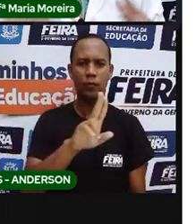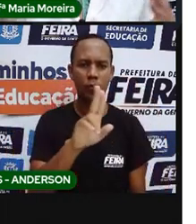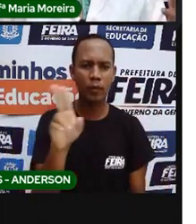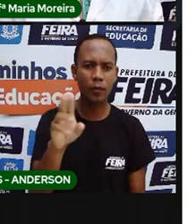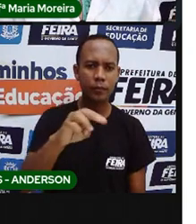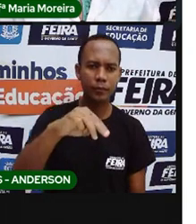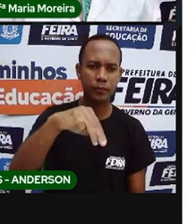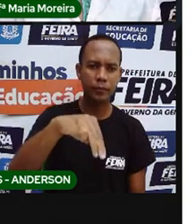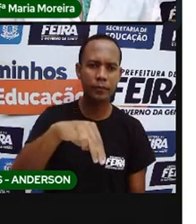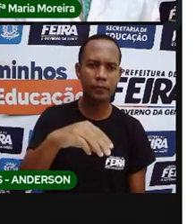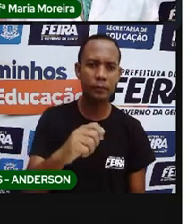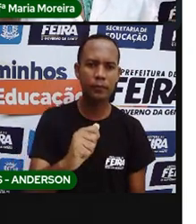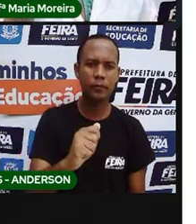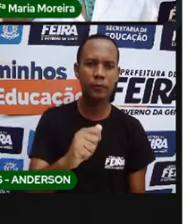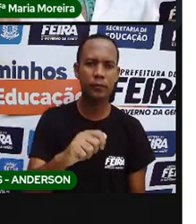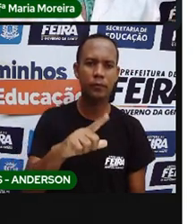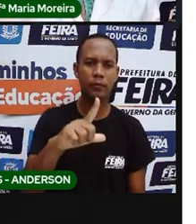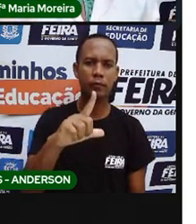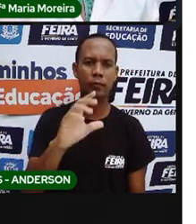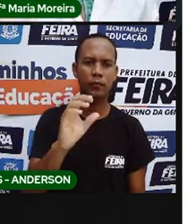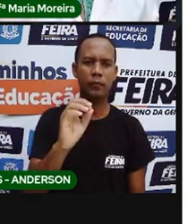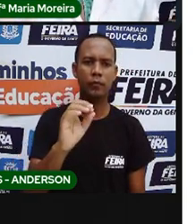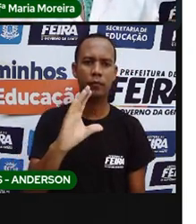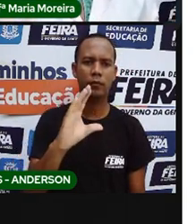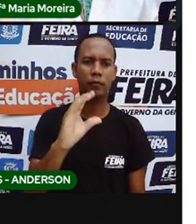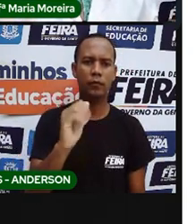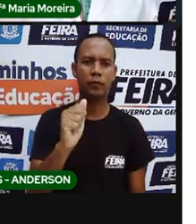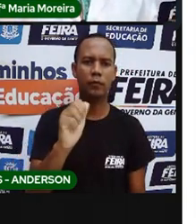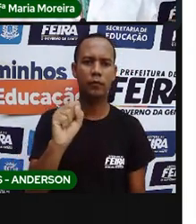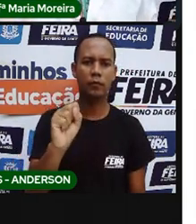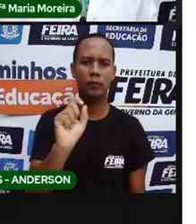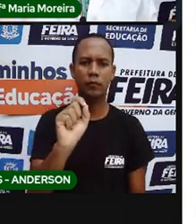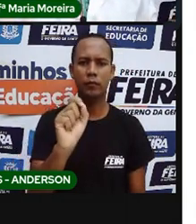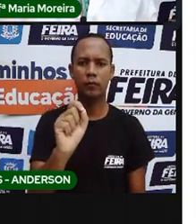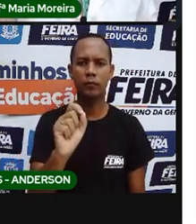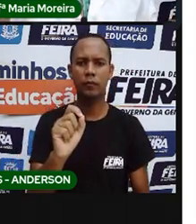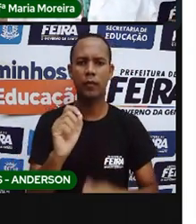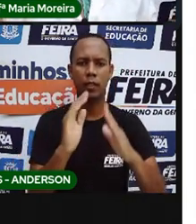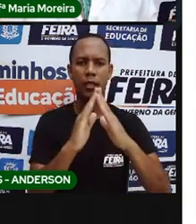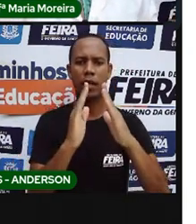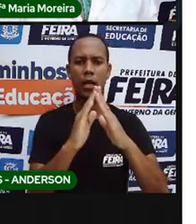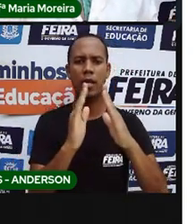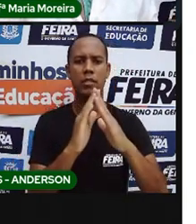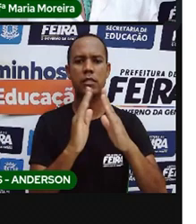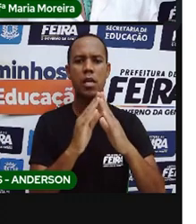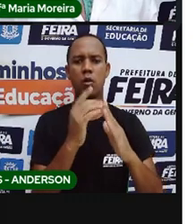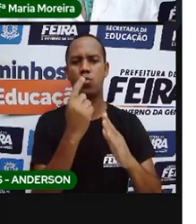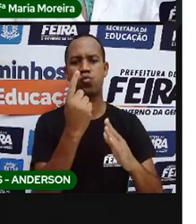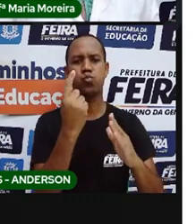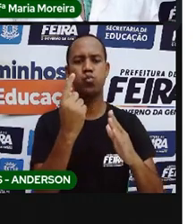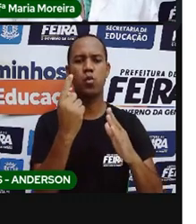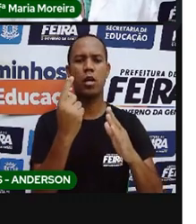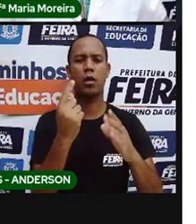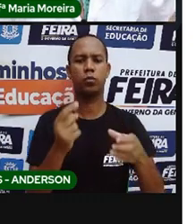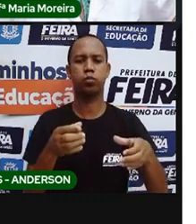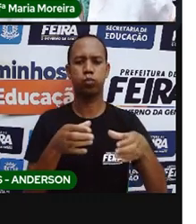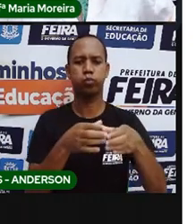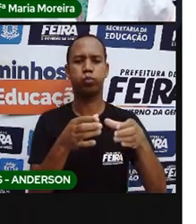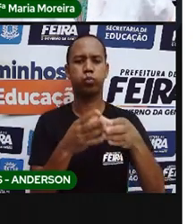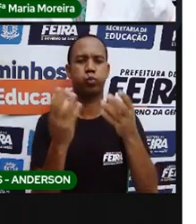É um estudo enorme. Obviamente que isso não é uma única casa. É uma casa coletiva, que é chamada de